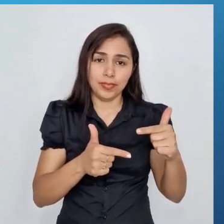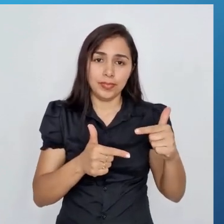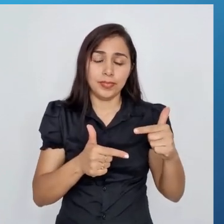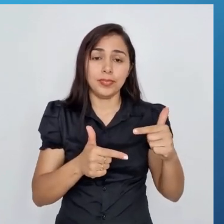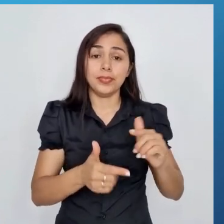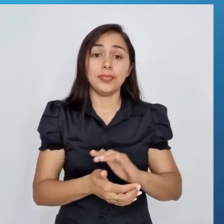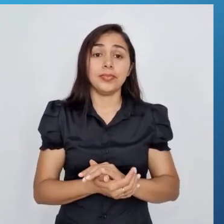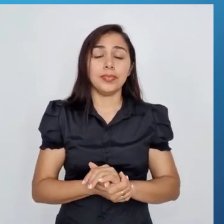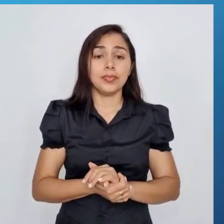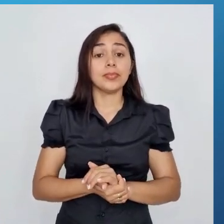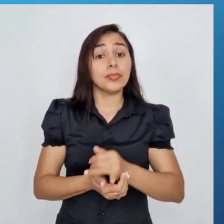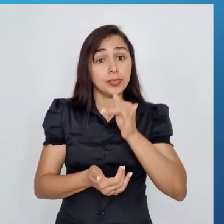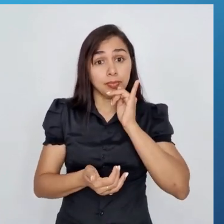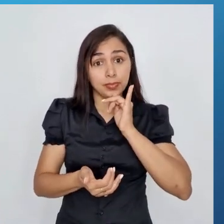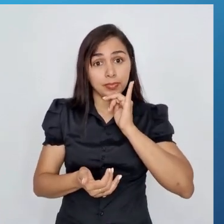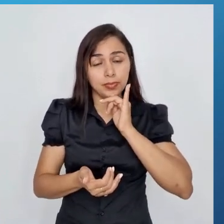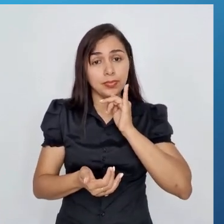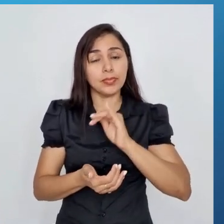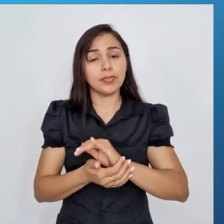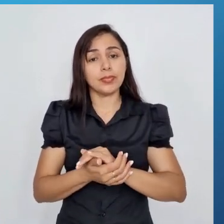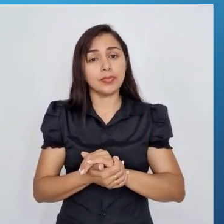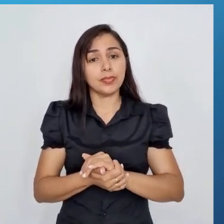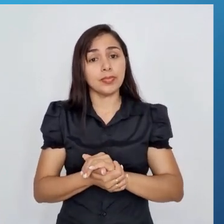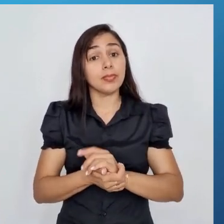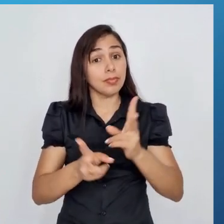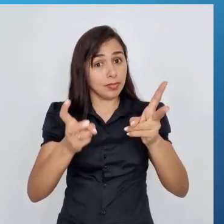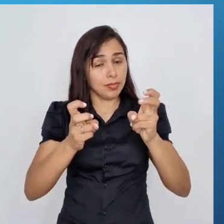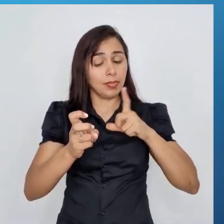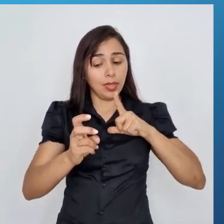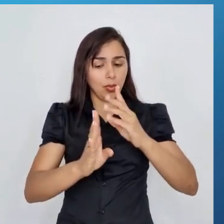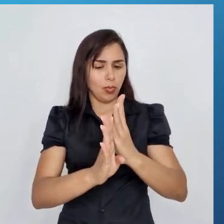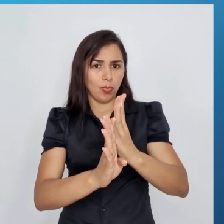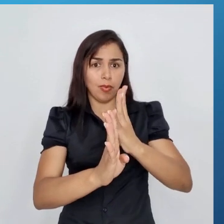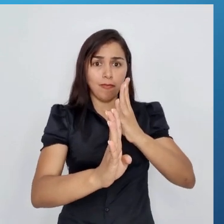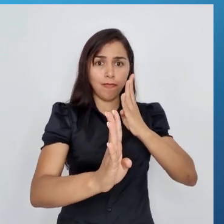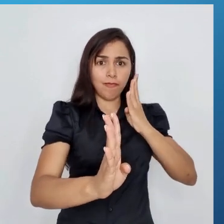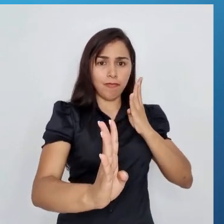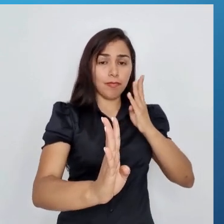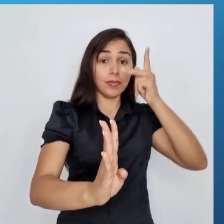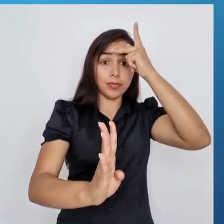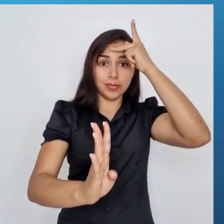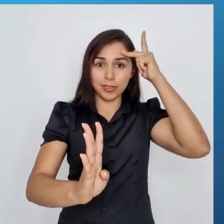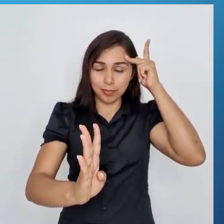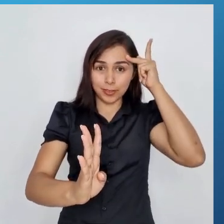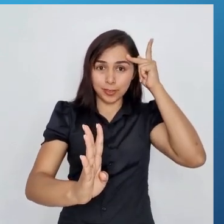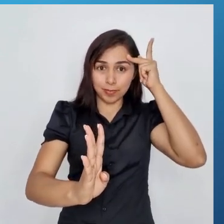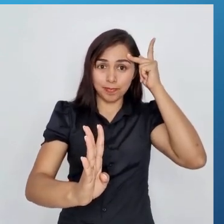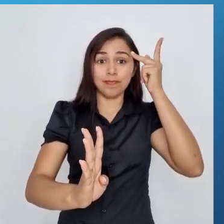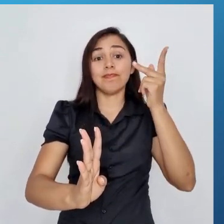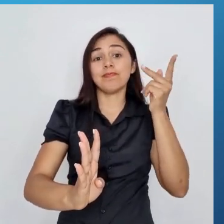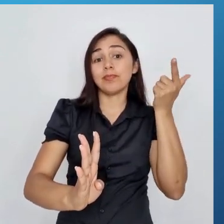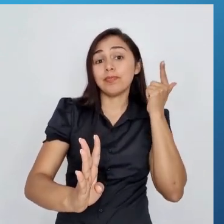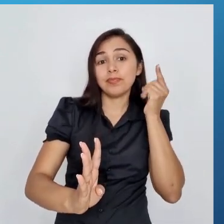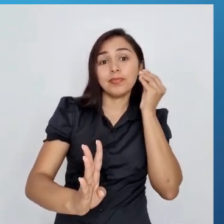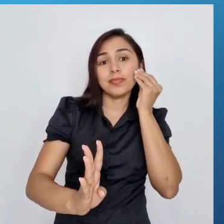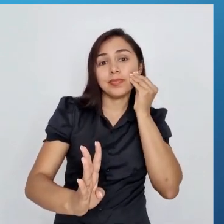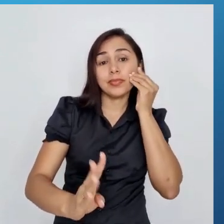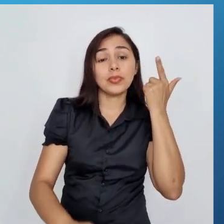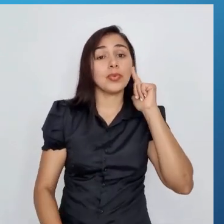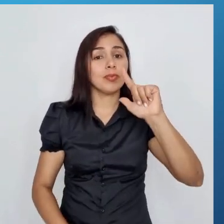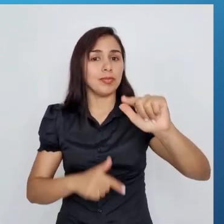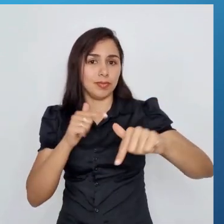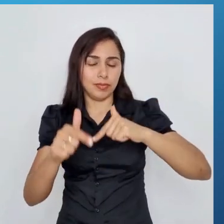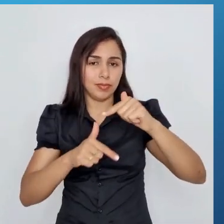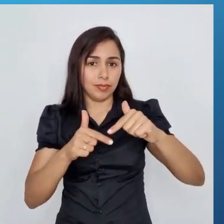Aqui, por exemplo, a gente tem uma fila imensa de pessoas que estão procurando trabalho. Muitas pessoas,